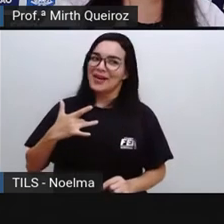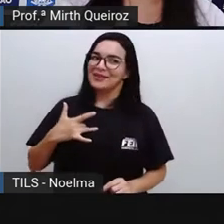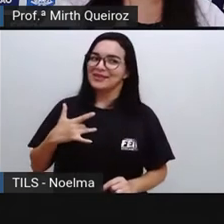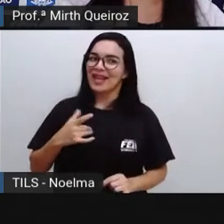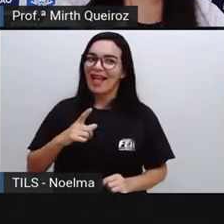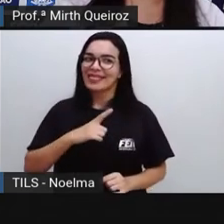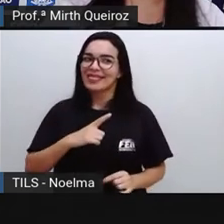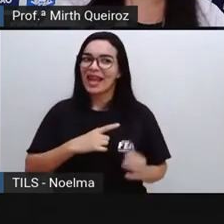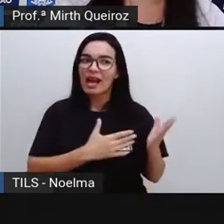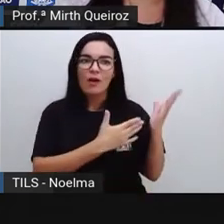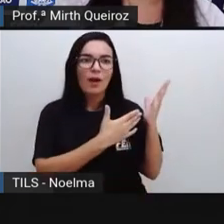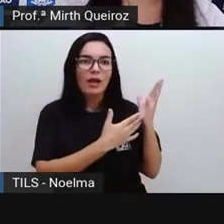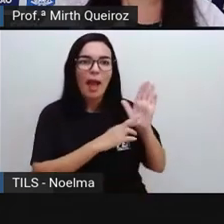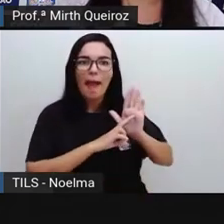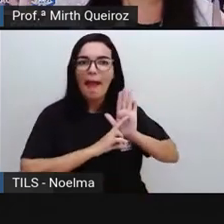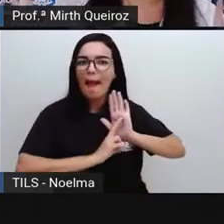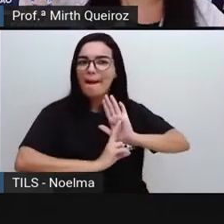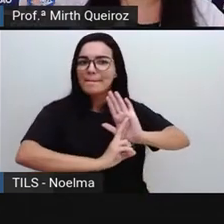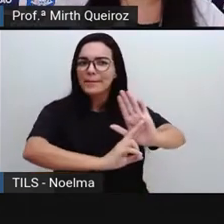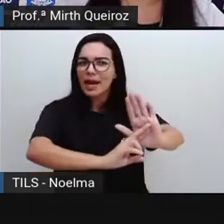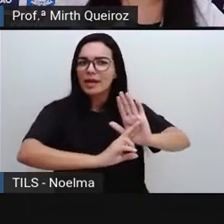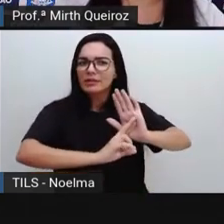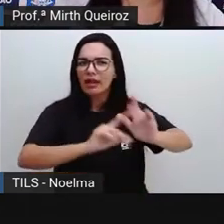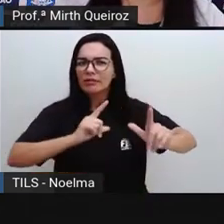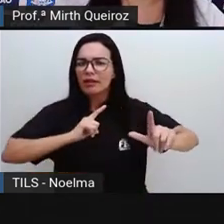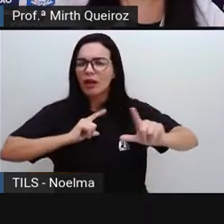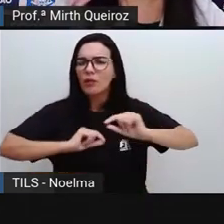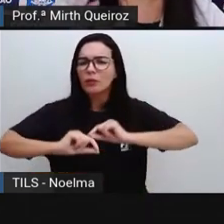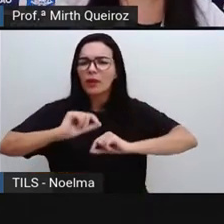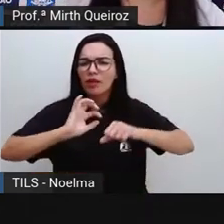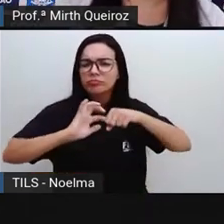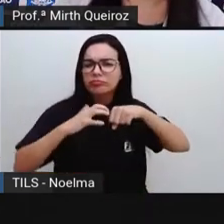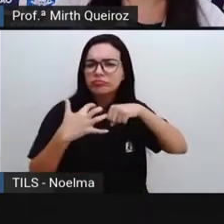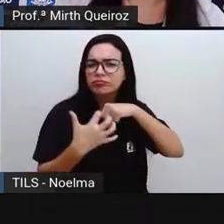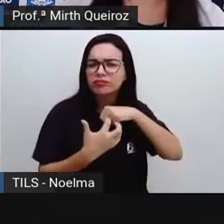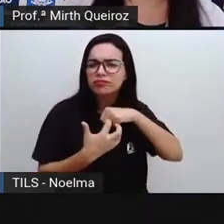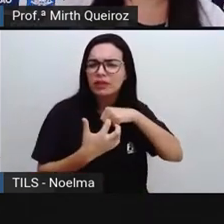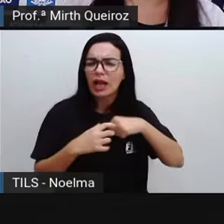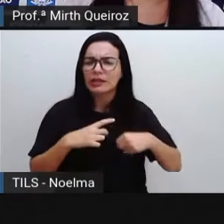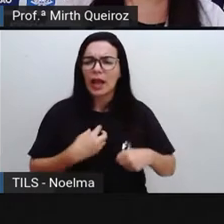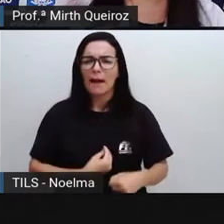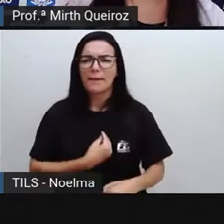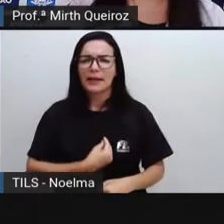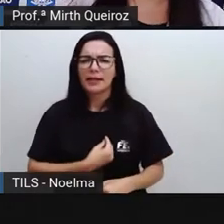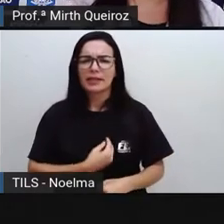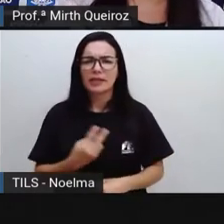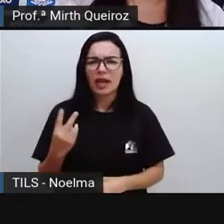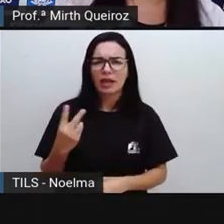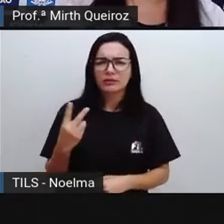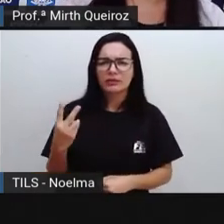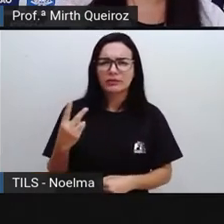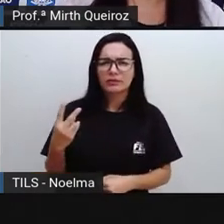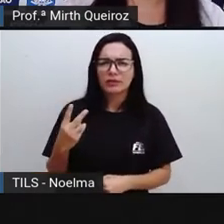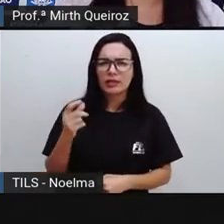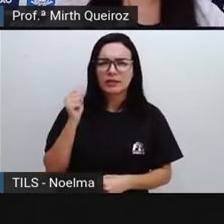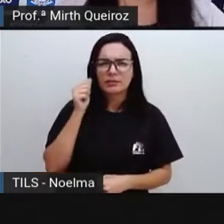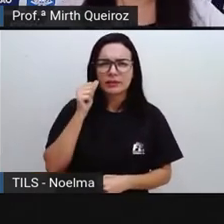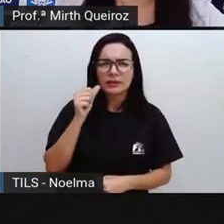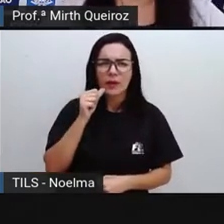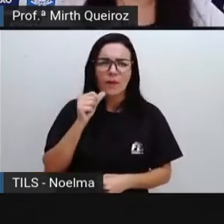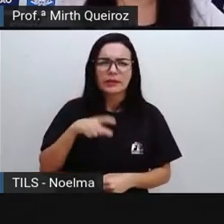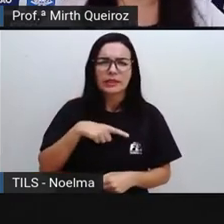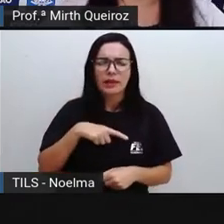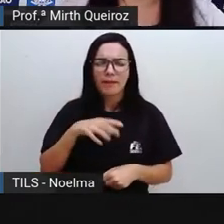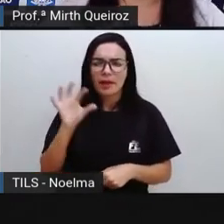uma imagem que representa o coronavírus, será que tem alguma coisa a ver? E ainda a presença aí de uma seringa de